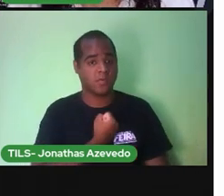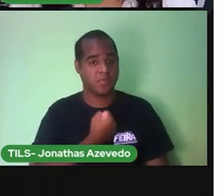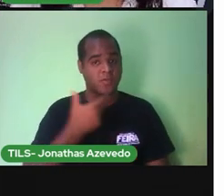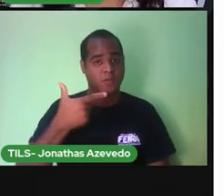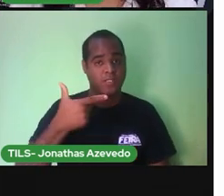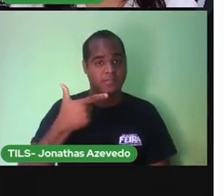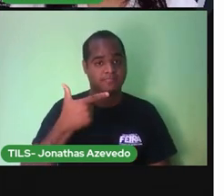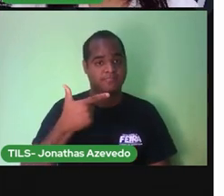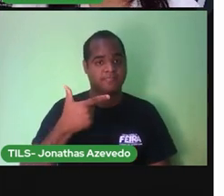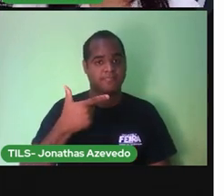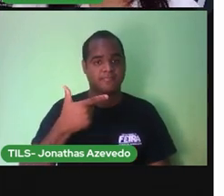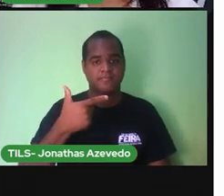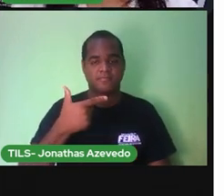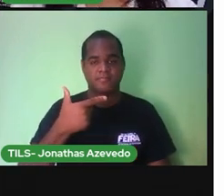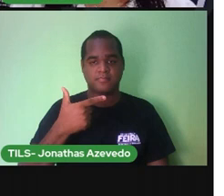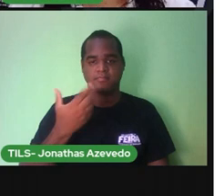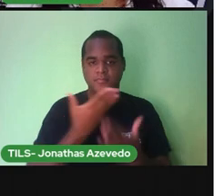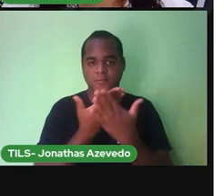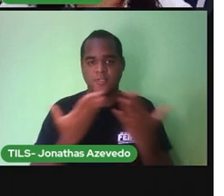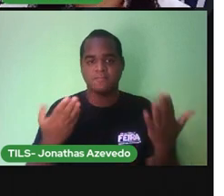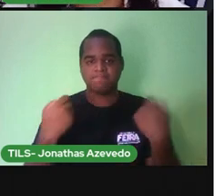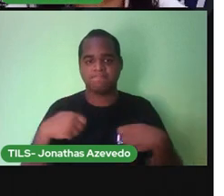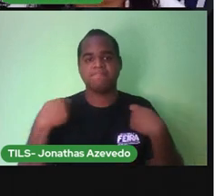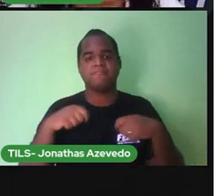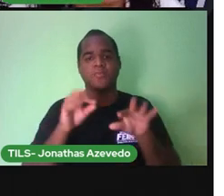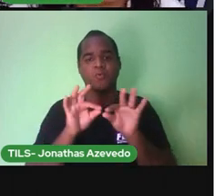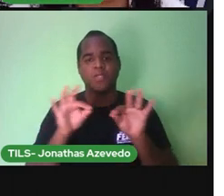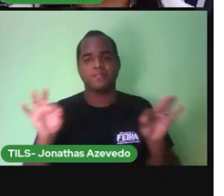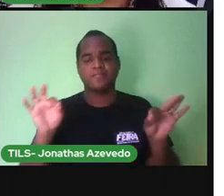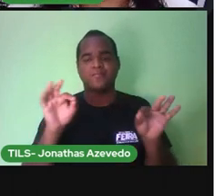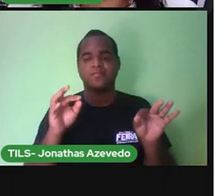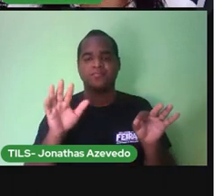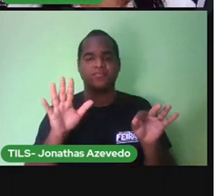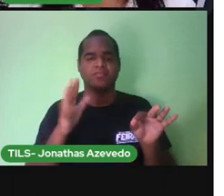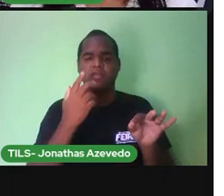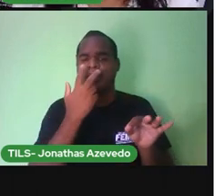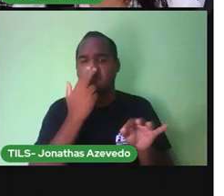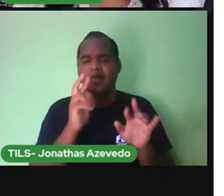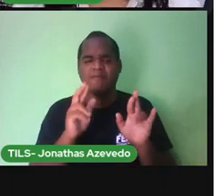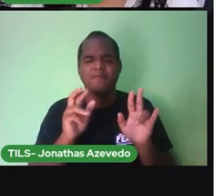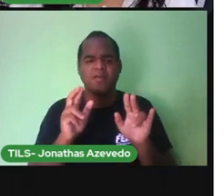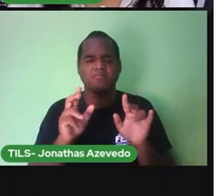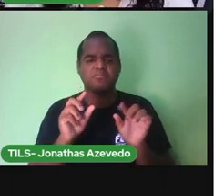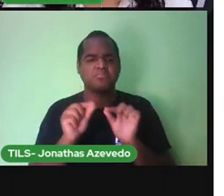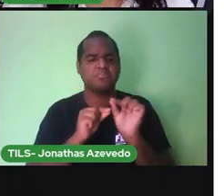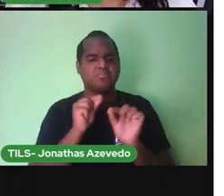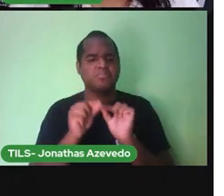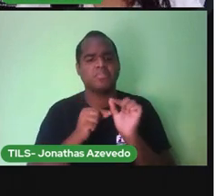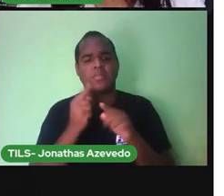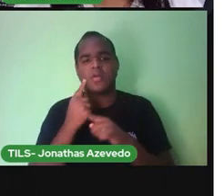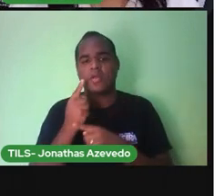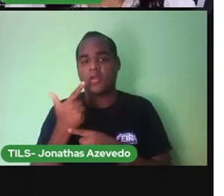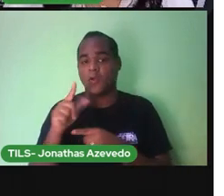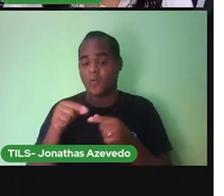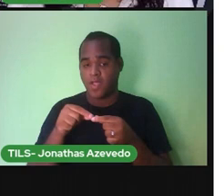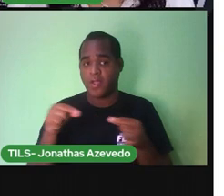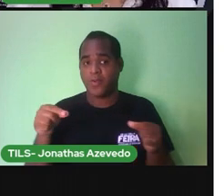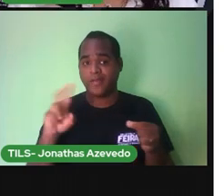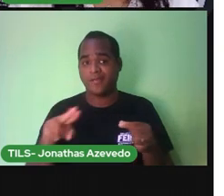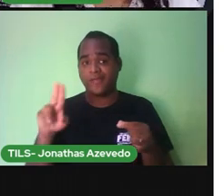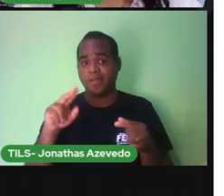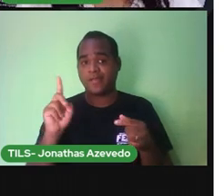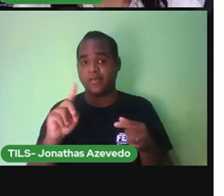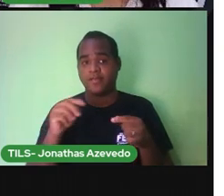Complementar Vocês usarão Medidas Não convencionais Não vai poder usar Régua Nem